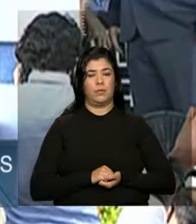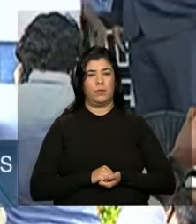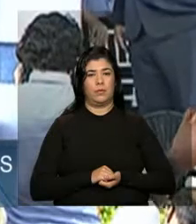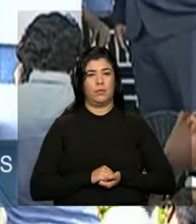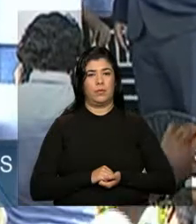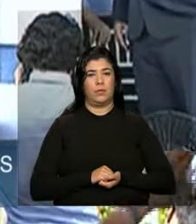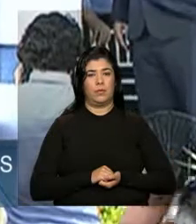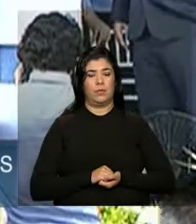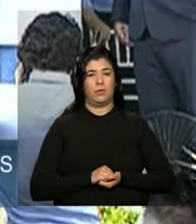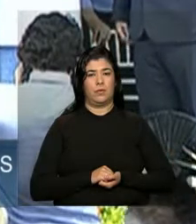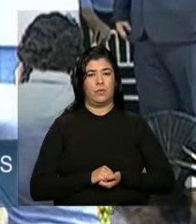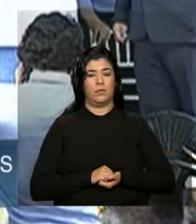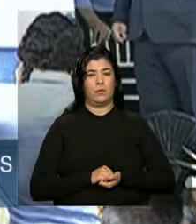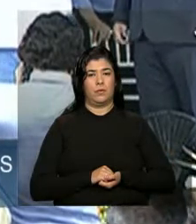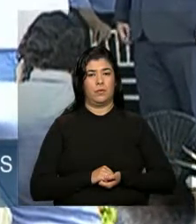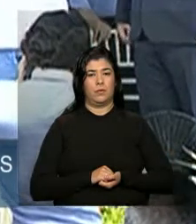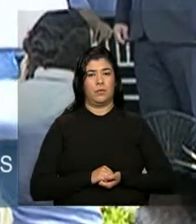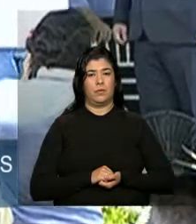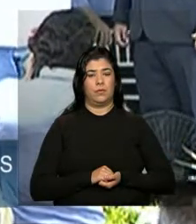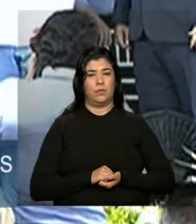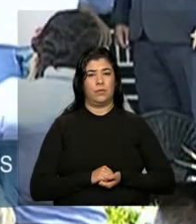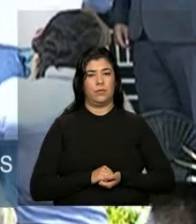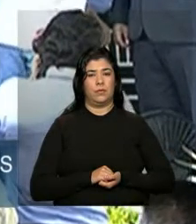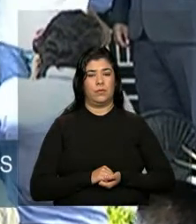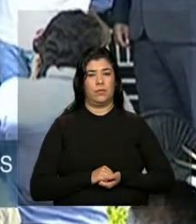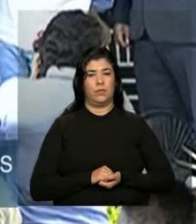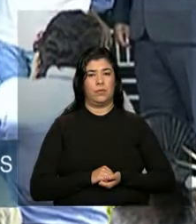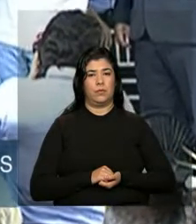Aplausos Aplausos